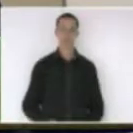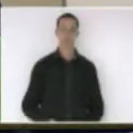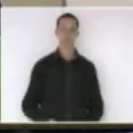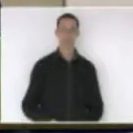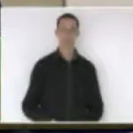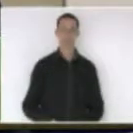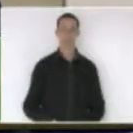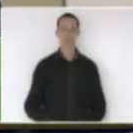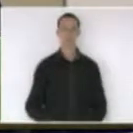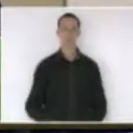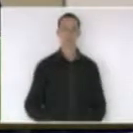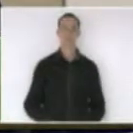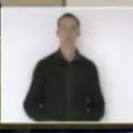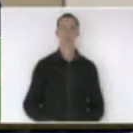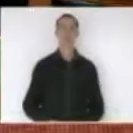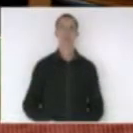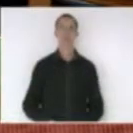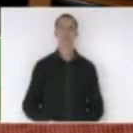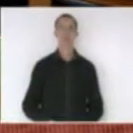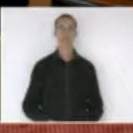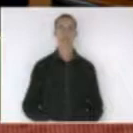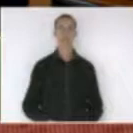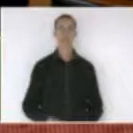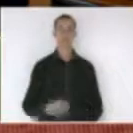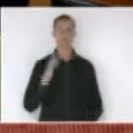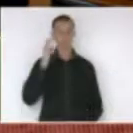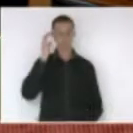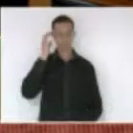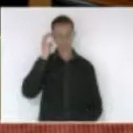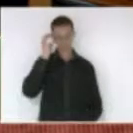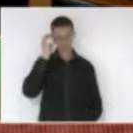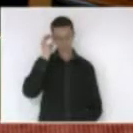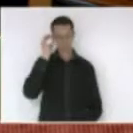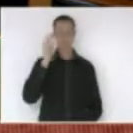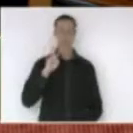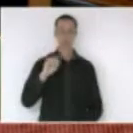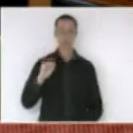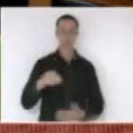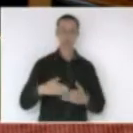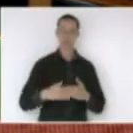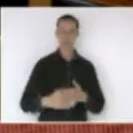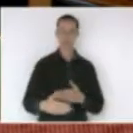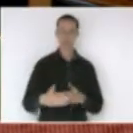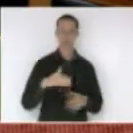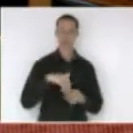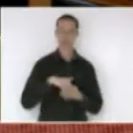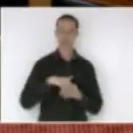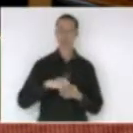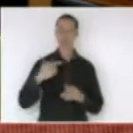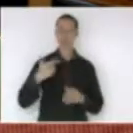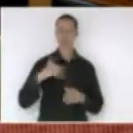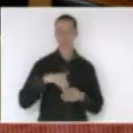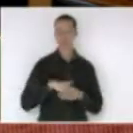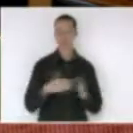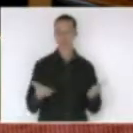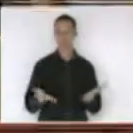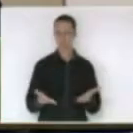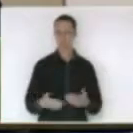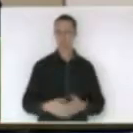imagino que o vossa excelência já está vai encaminhar nessa linha para que nós pudéssemos fazer a votação em segundo turno